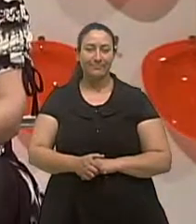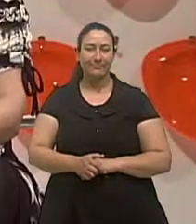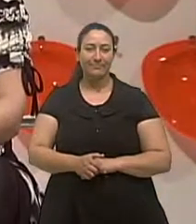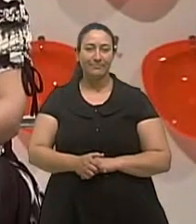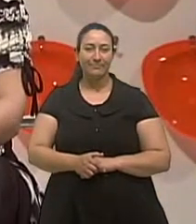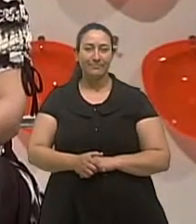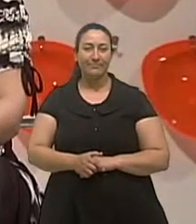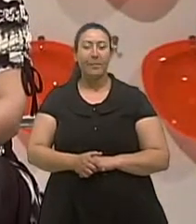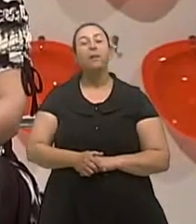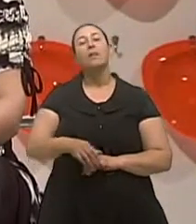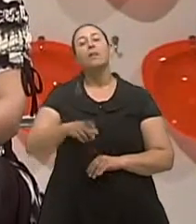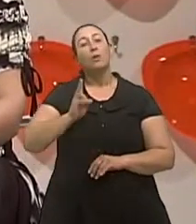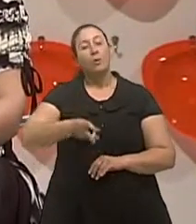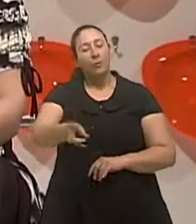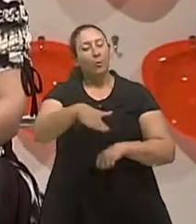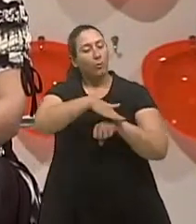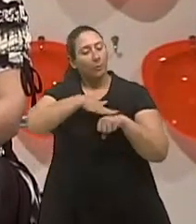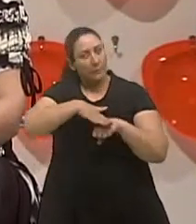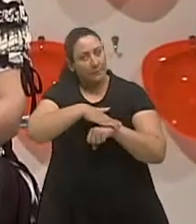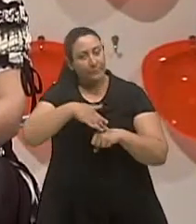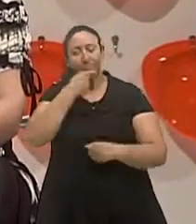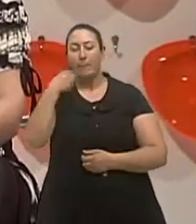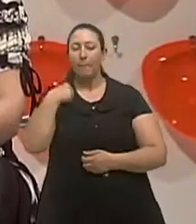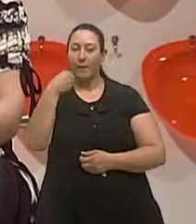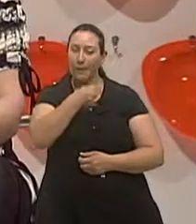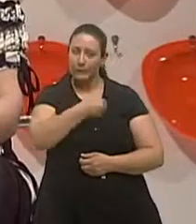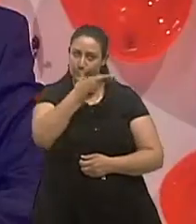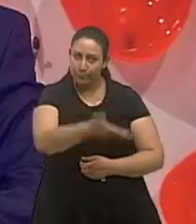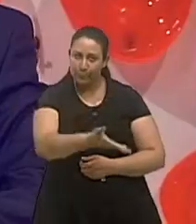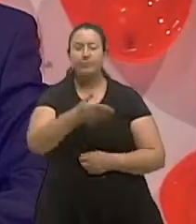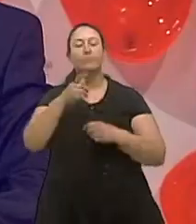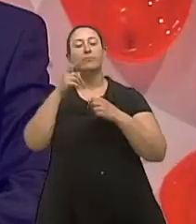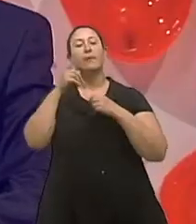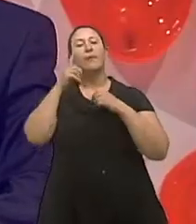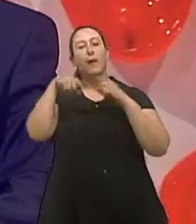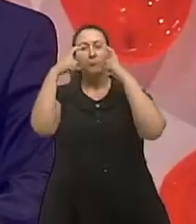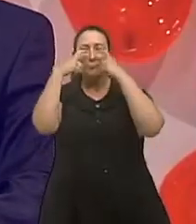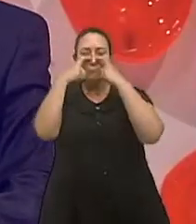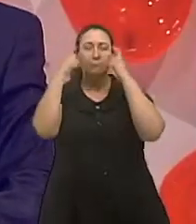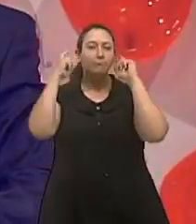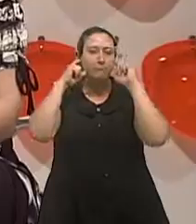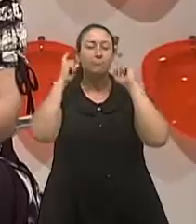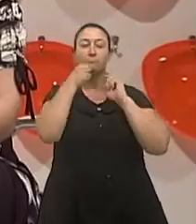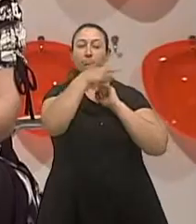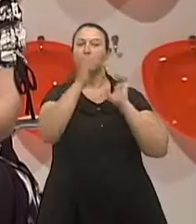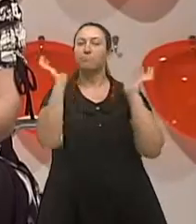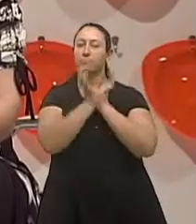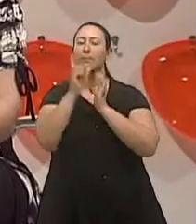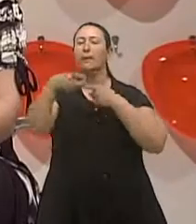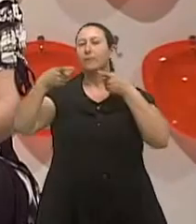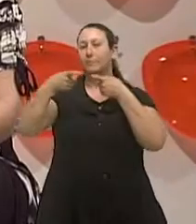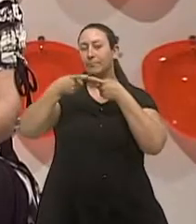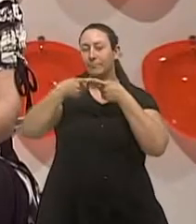Continuamos conversando com o médico otorrinolaringologista Joel Lavinsky da Clínica Lavinsky do Hospital Ernesto